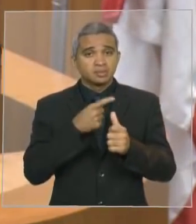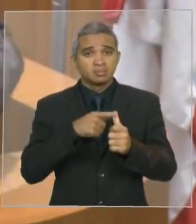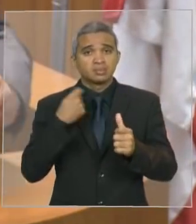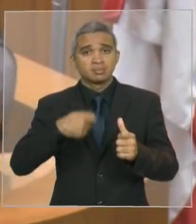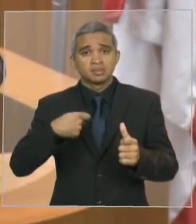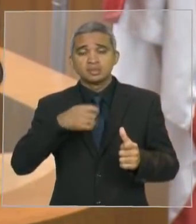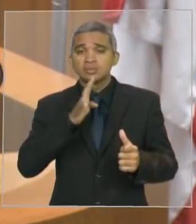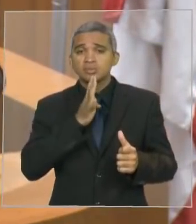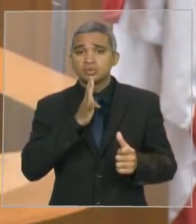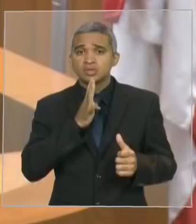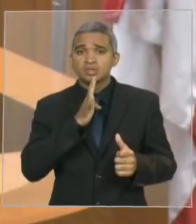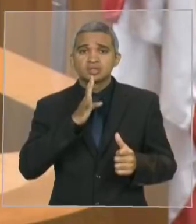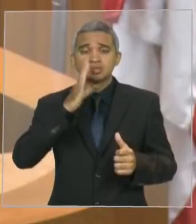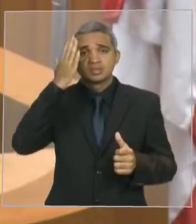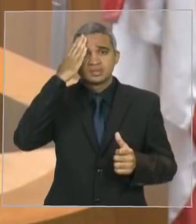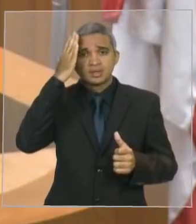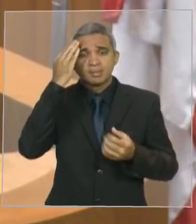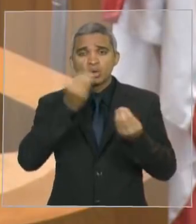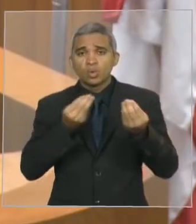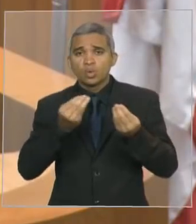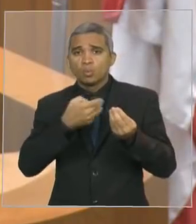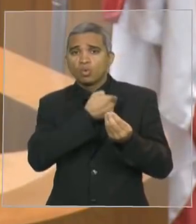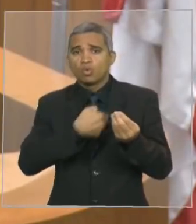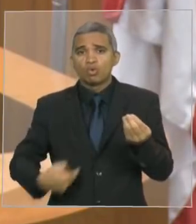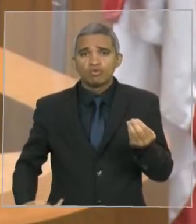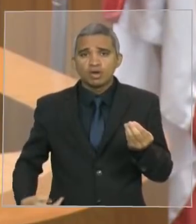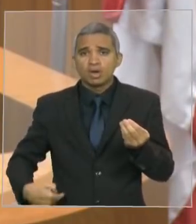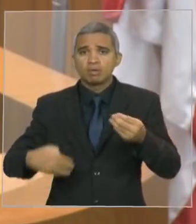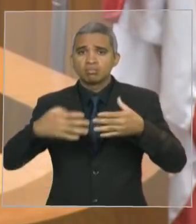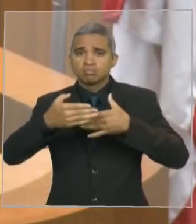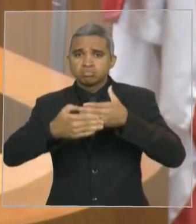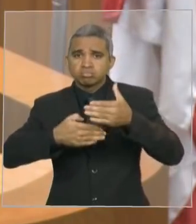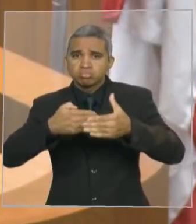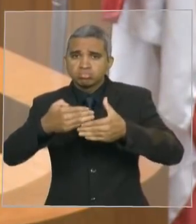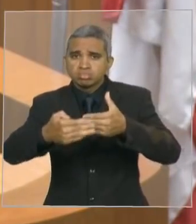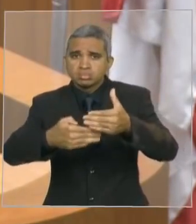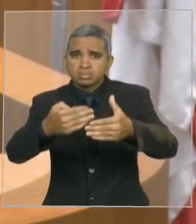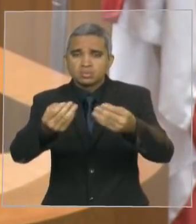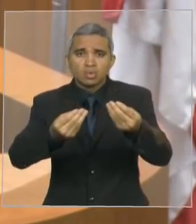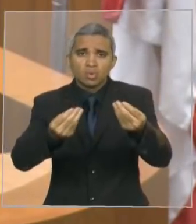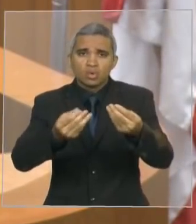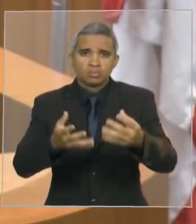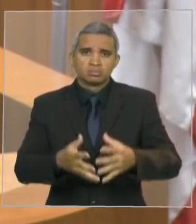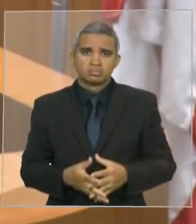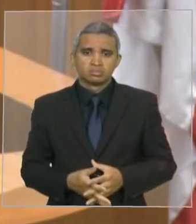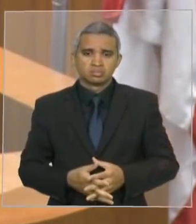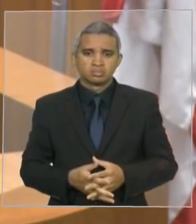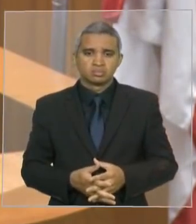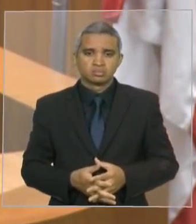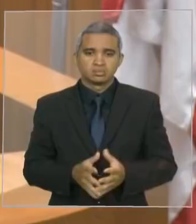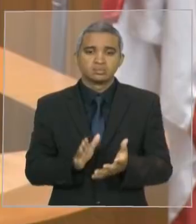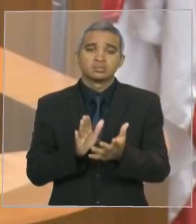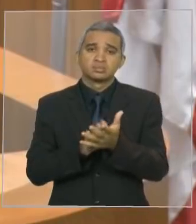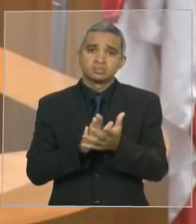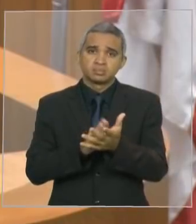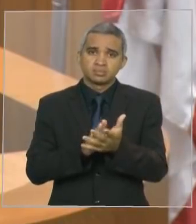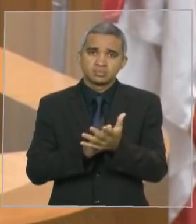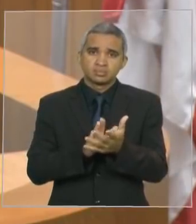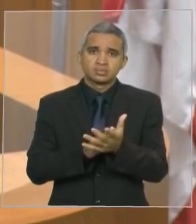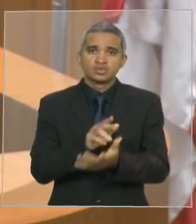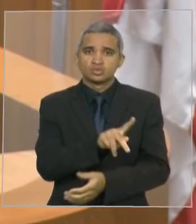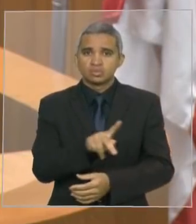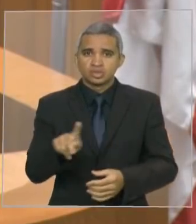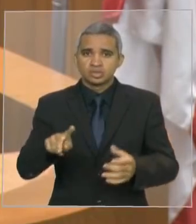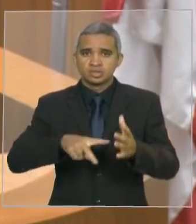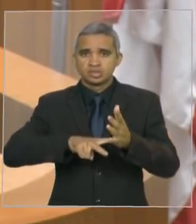veja como funciona essa engrenagem governamental para saber como é que os benefícios chegam. Está de parabéns o presidente do